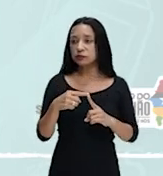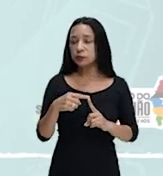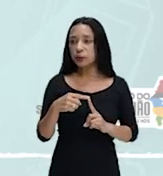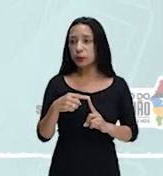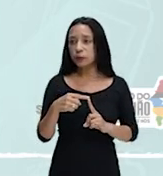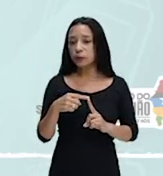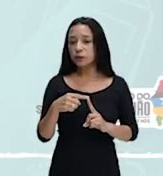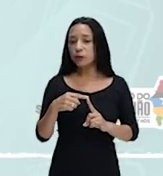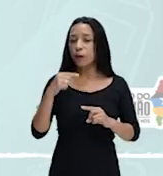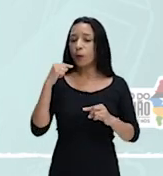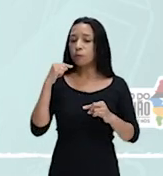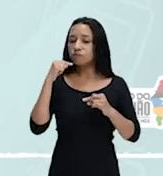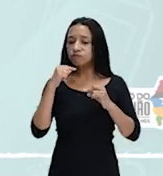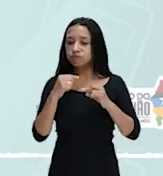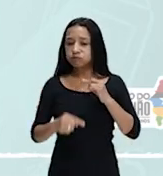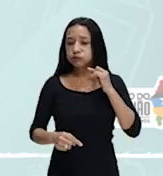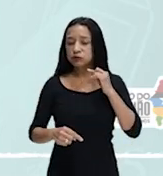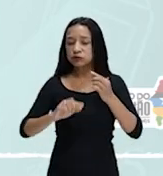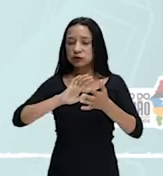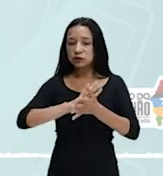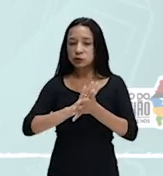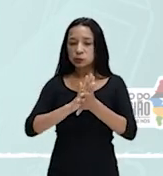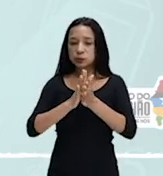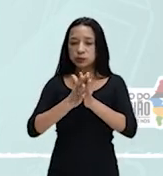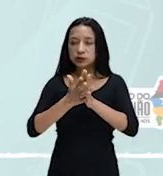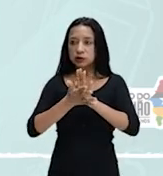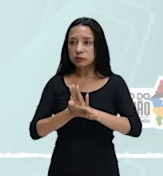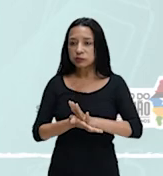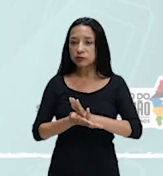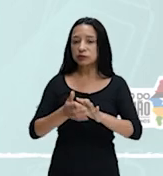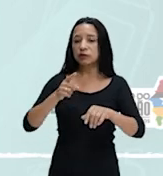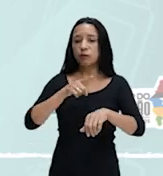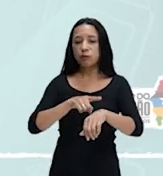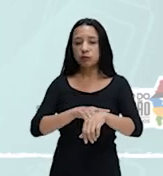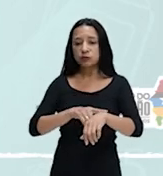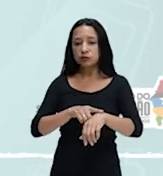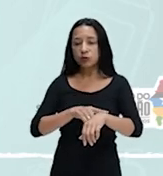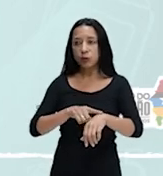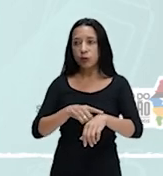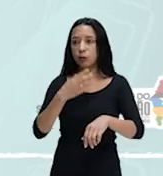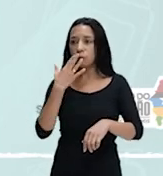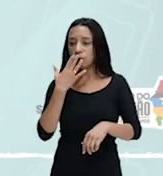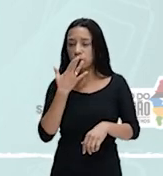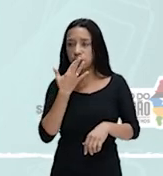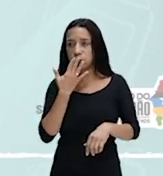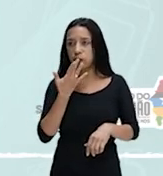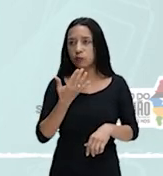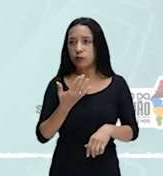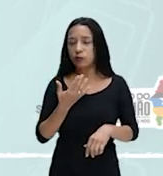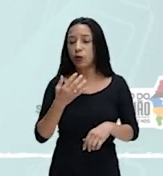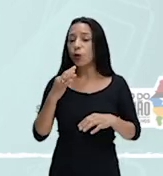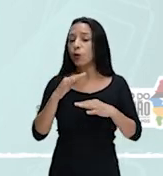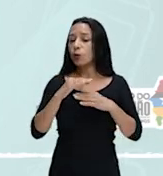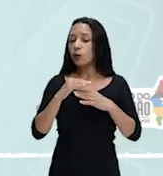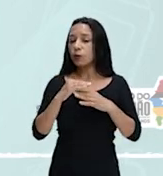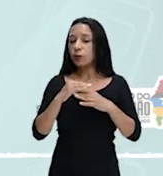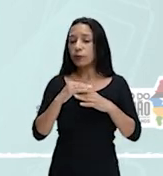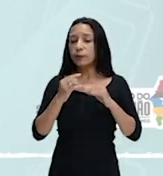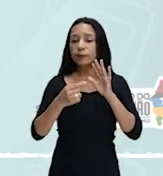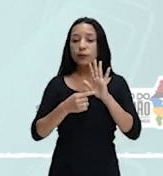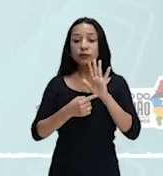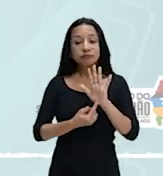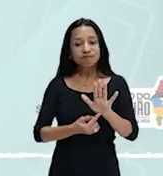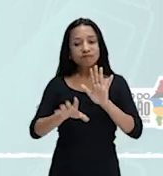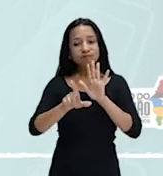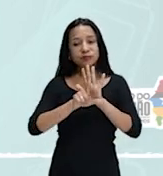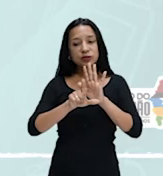combater a discriminação racial ou de cor. Tanto prova que a lei dizia que toda discriminação racial ou